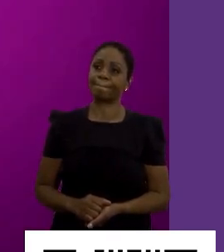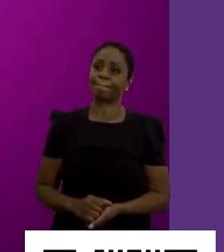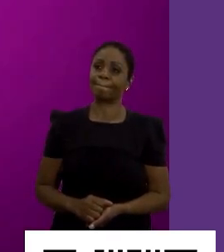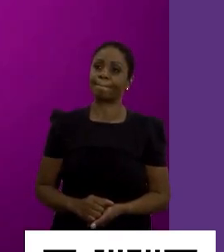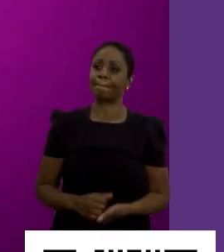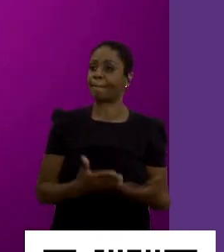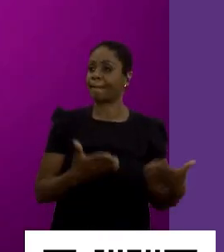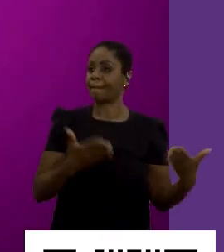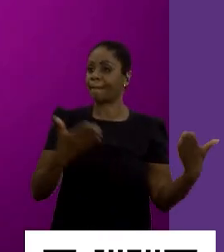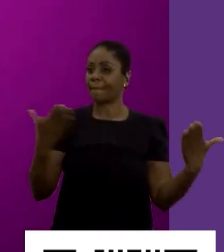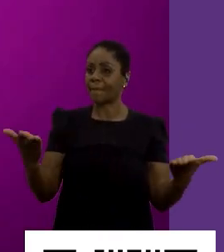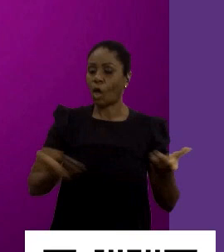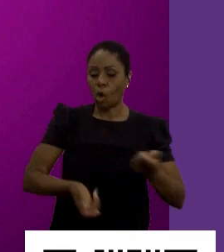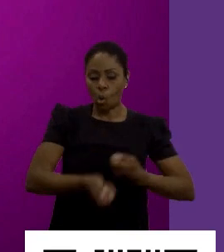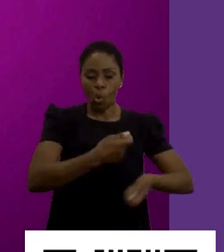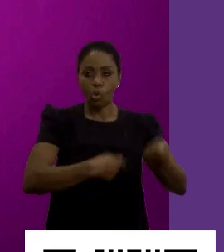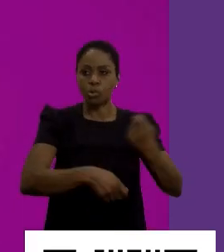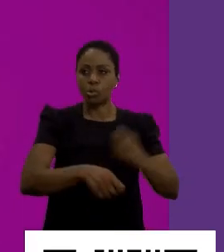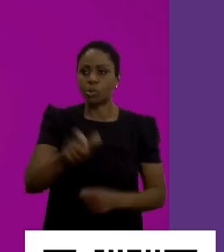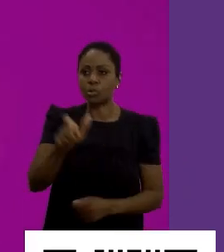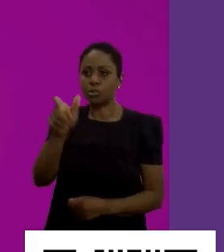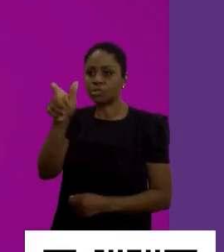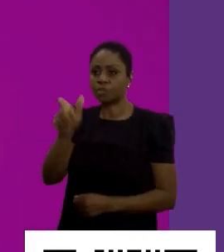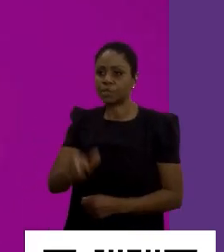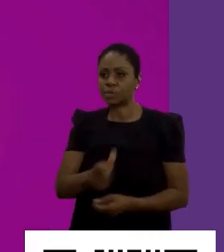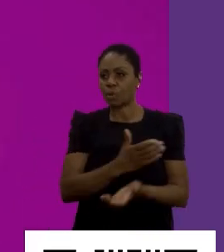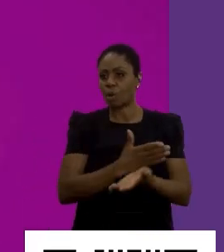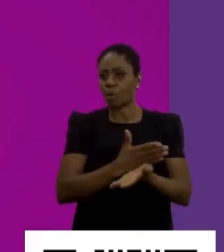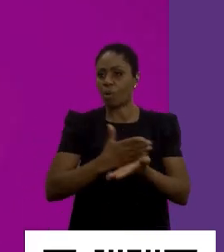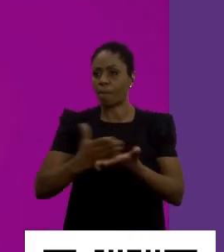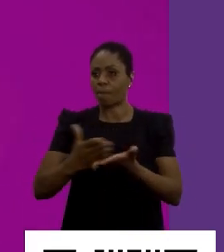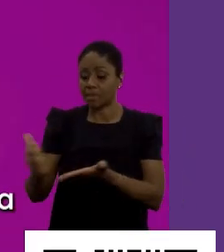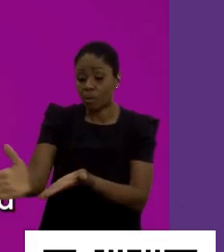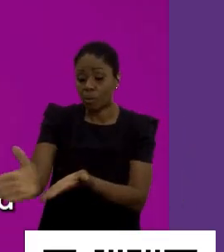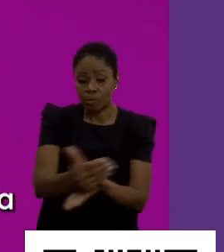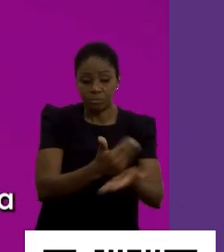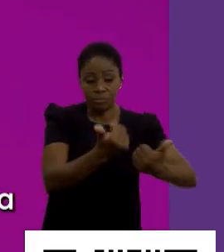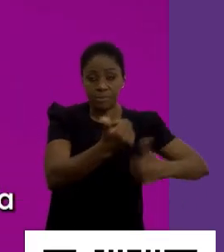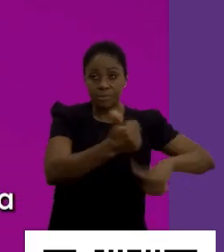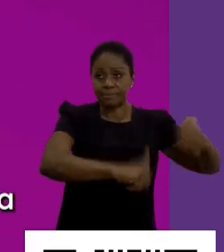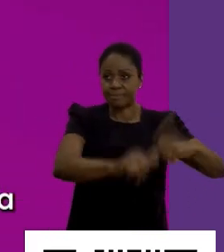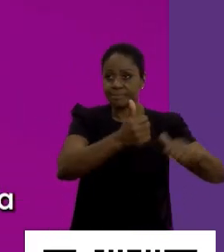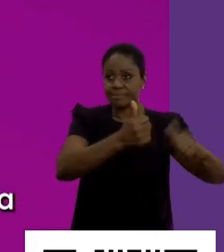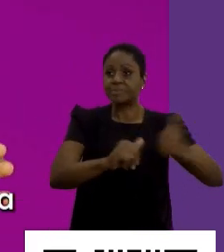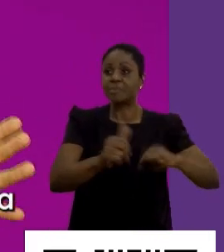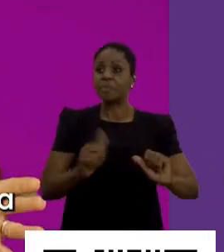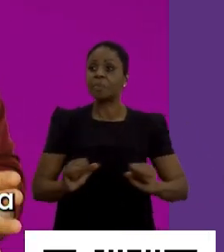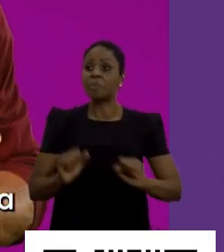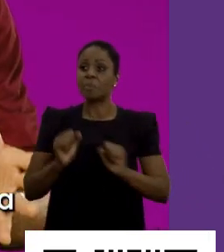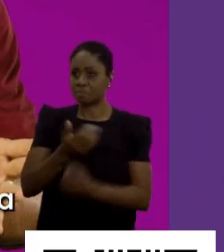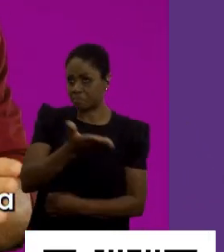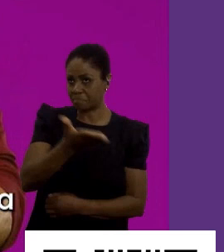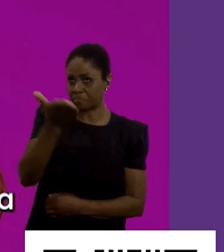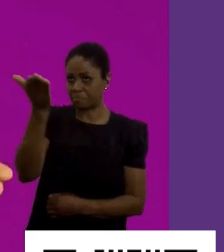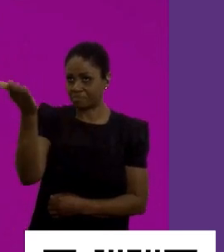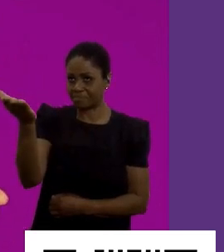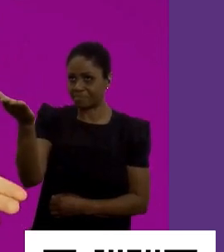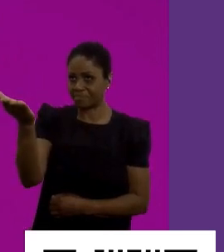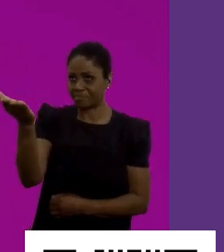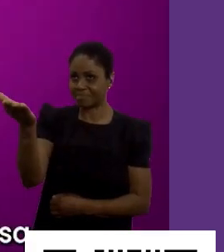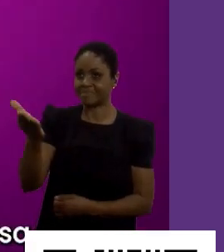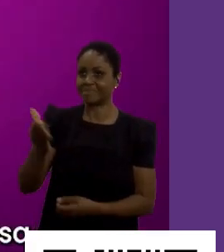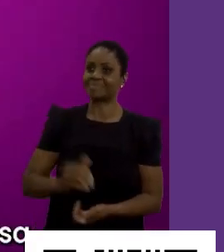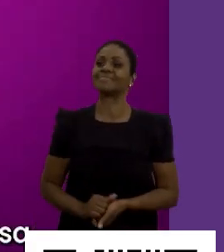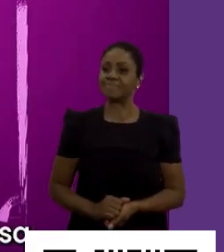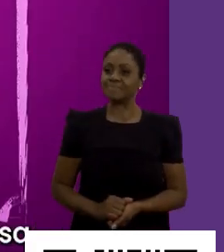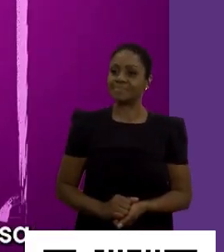gestão de pessoas, tudo começa com um bom recrutamento e seleção. Não adianta colocar o seu melhor meio de campo para jogar como goleiro, não é